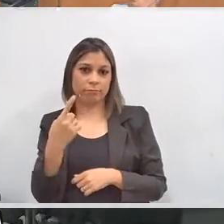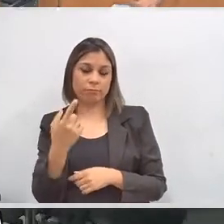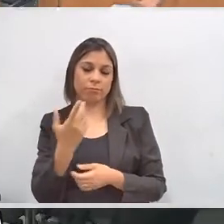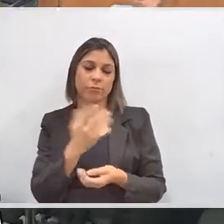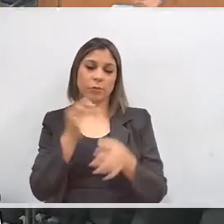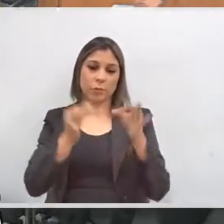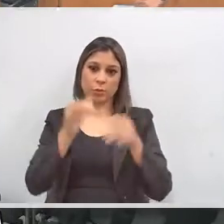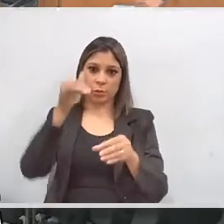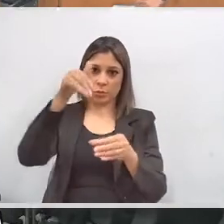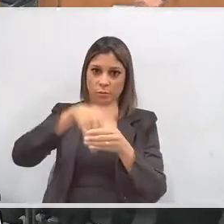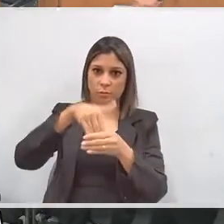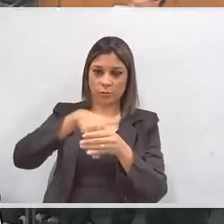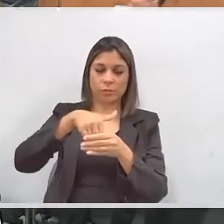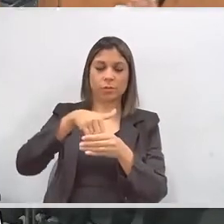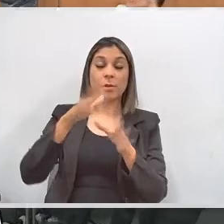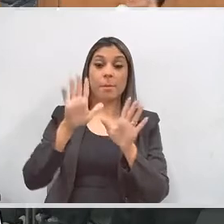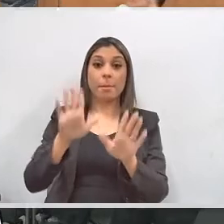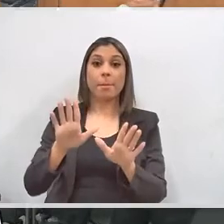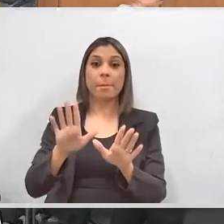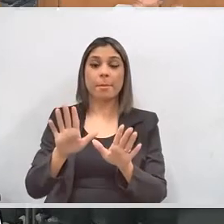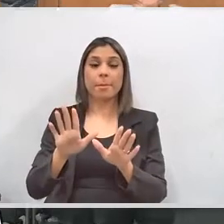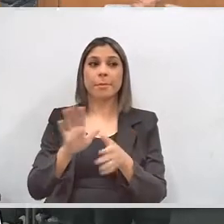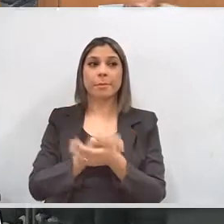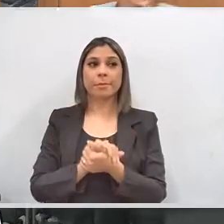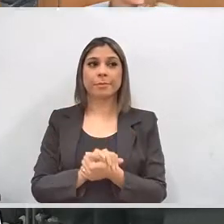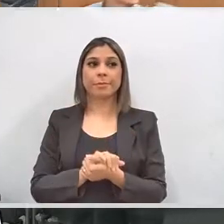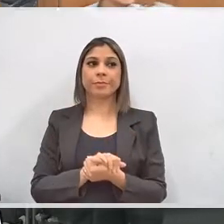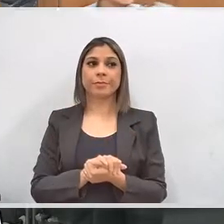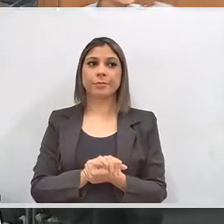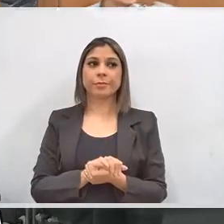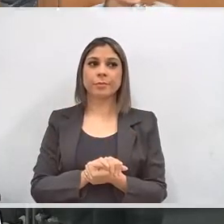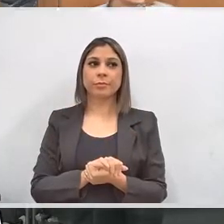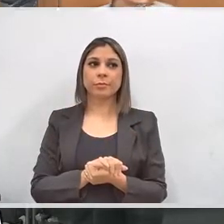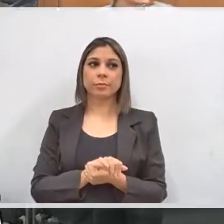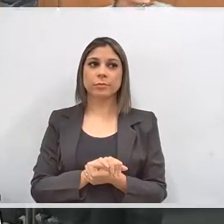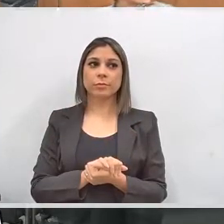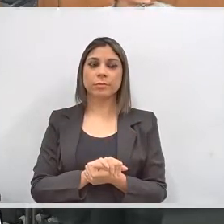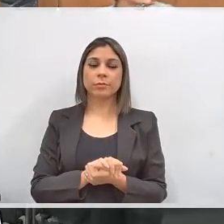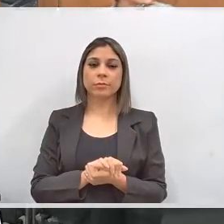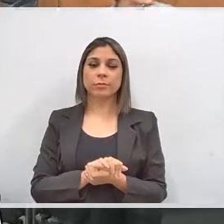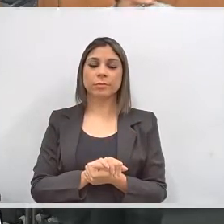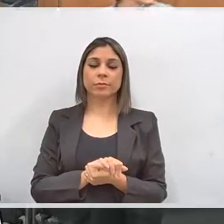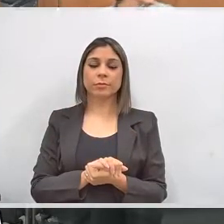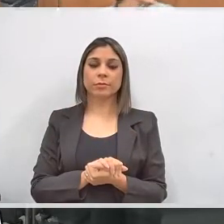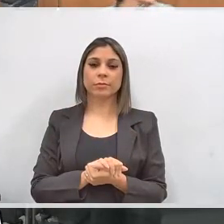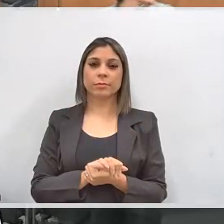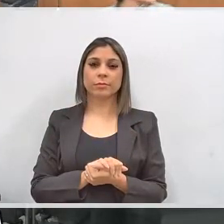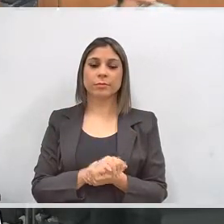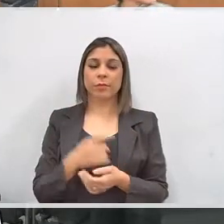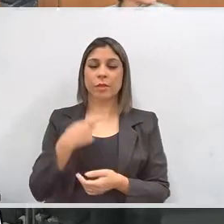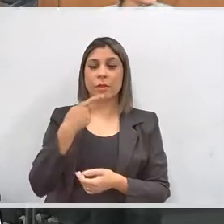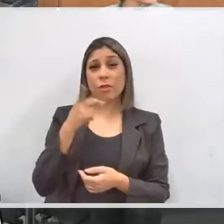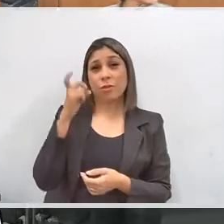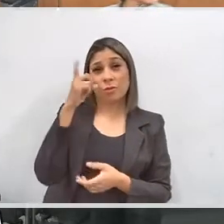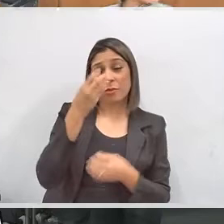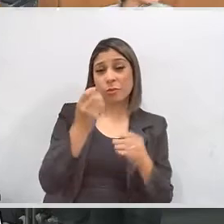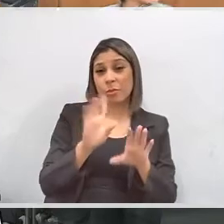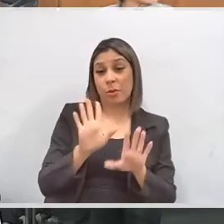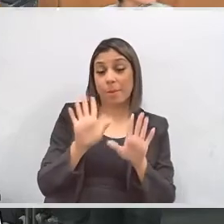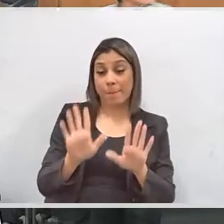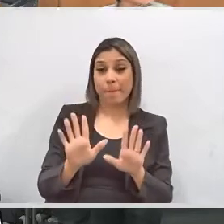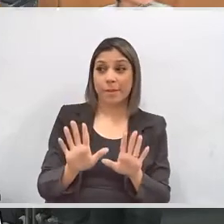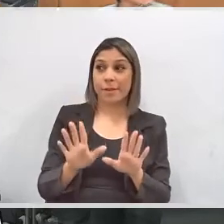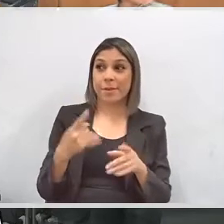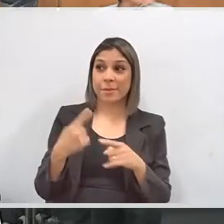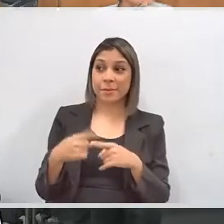eleitoral, mas não senti tanta dificuldade, presidente. Confesso. Por quê? Porque o